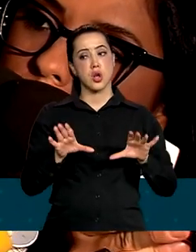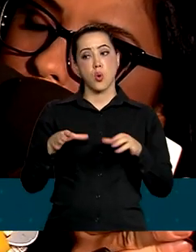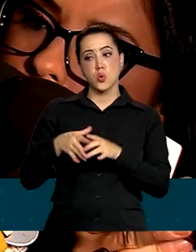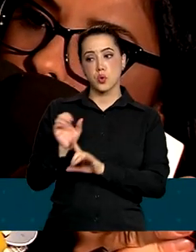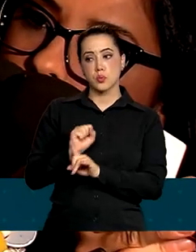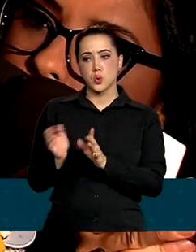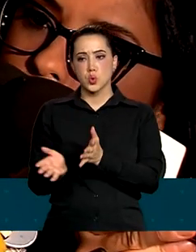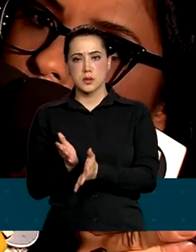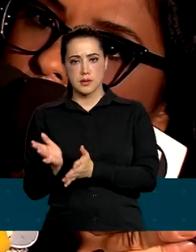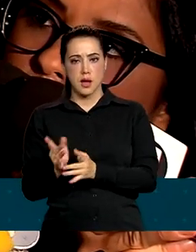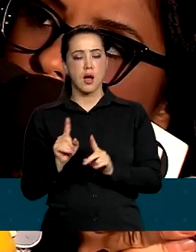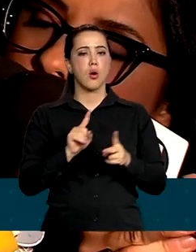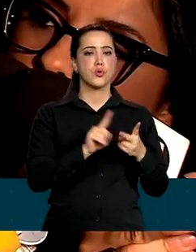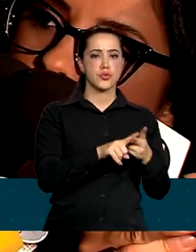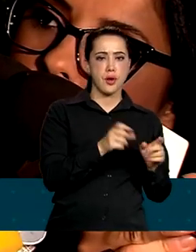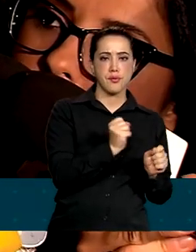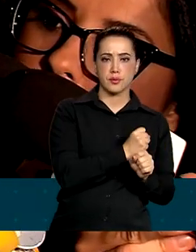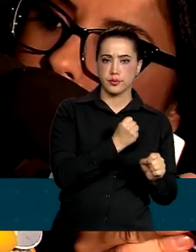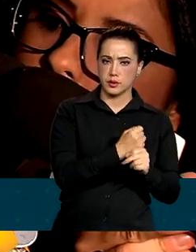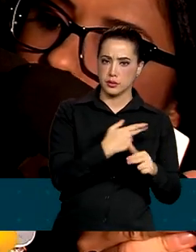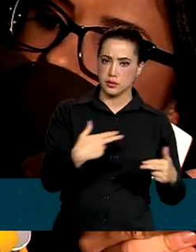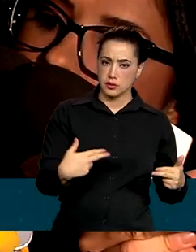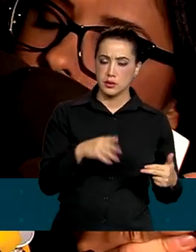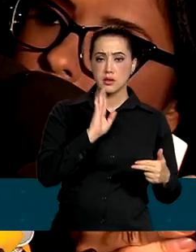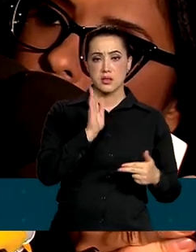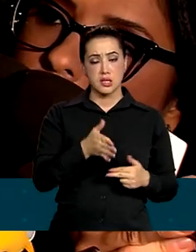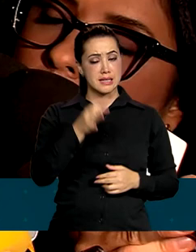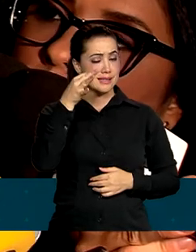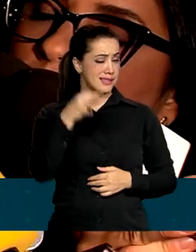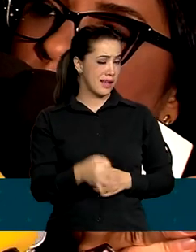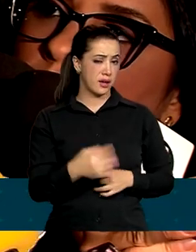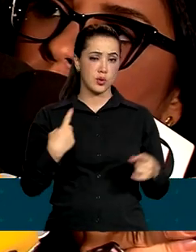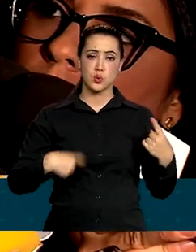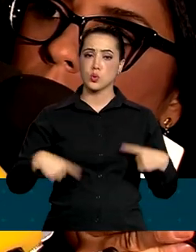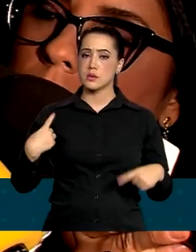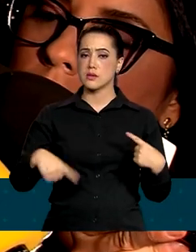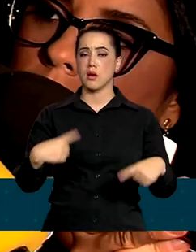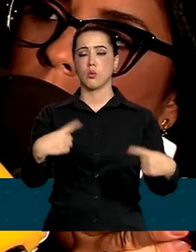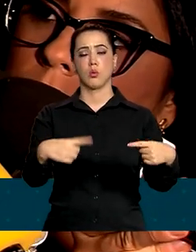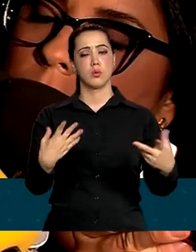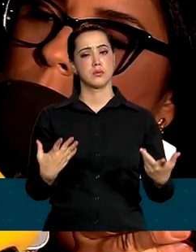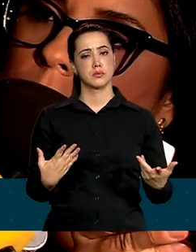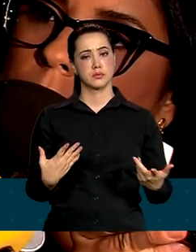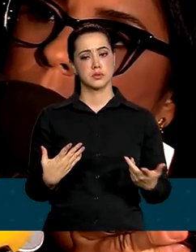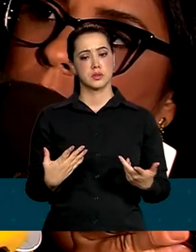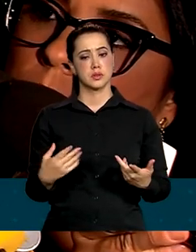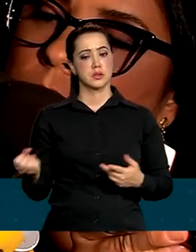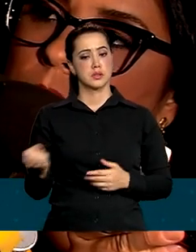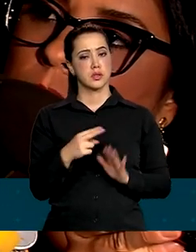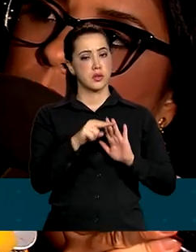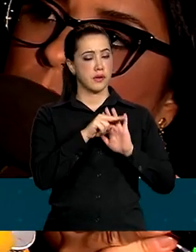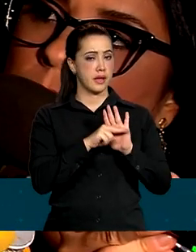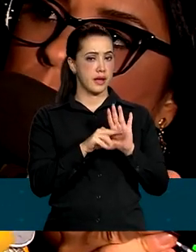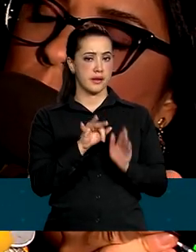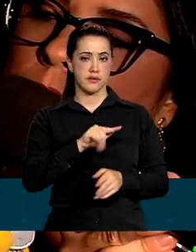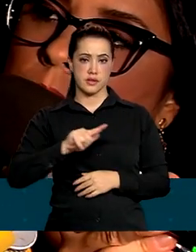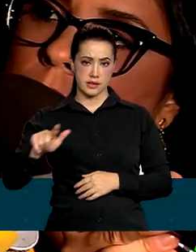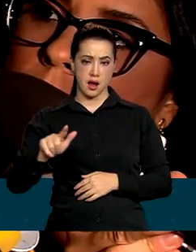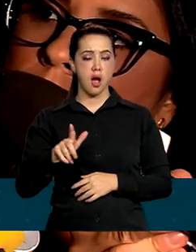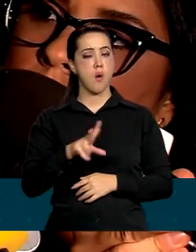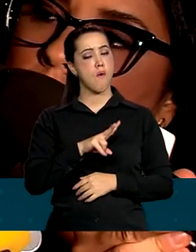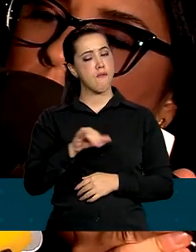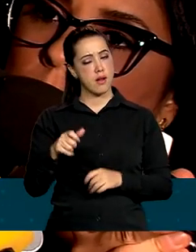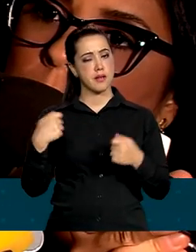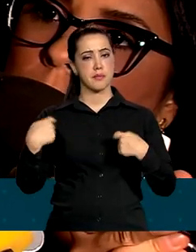social, já fez com a infraestrutura. Certamente, debate da nova regra fiscal vai